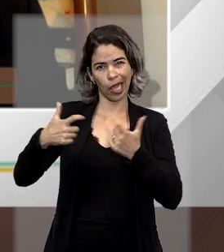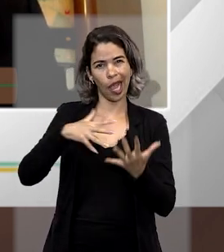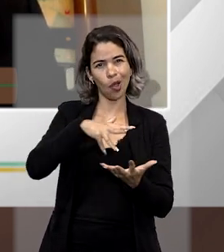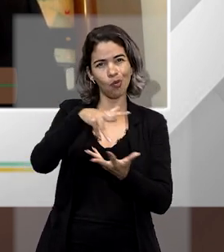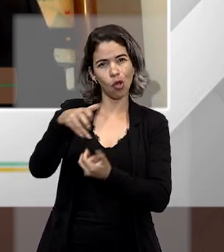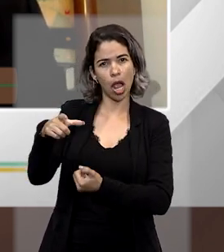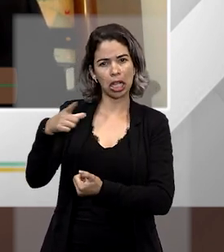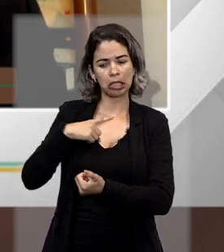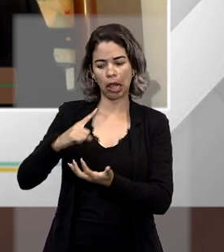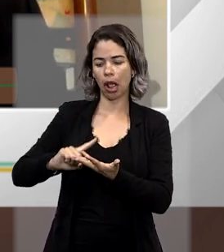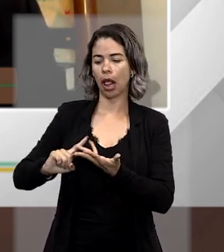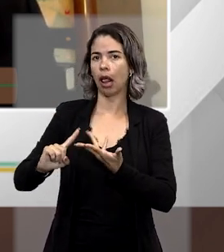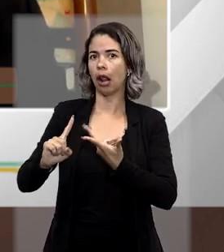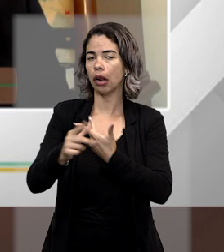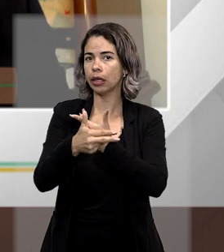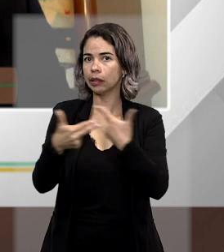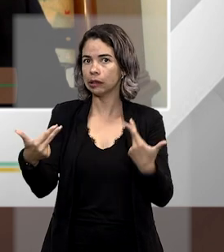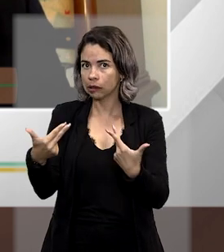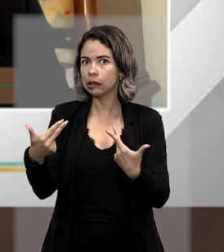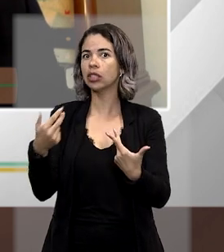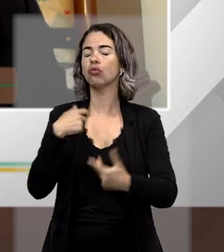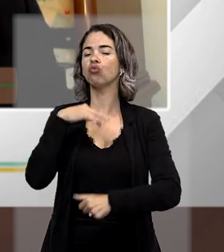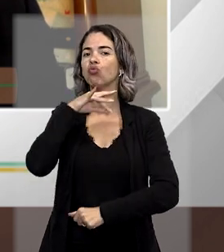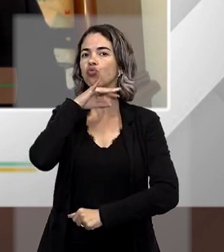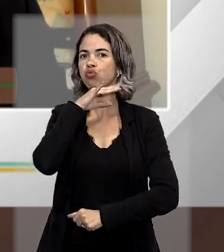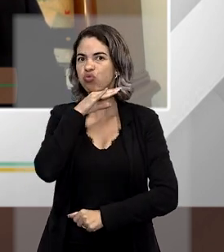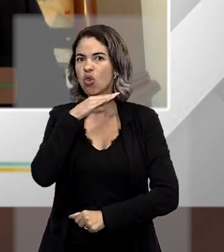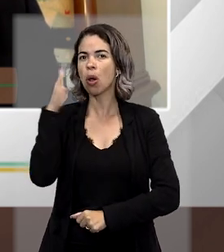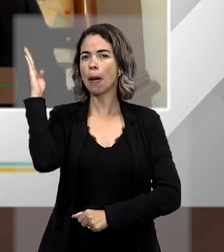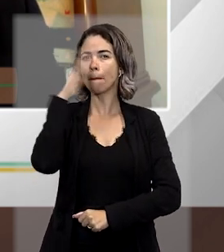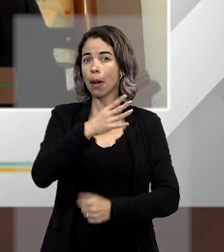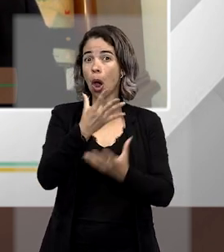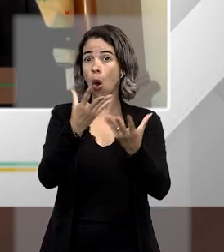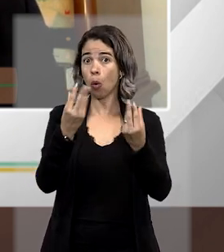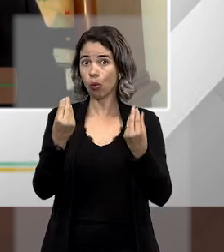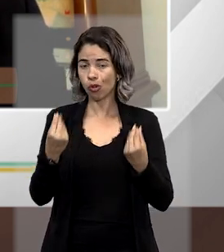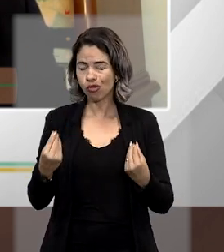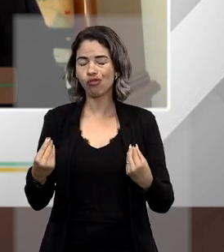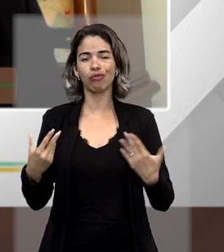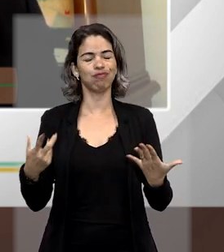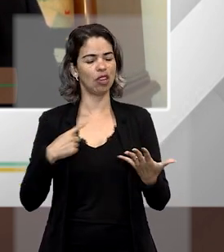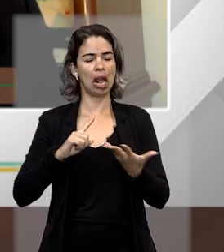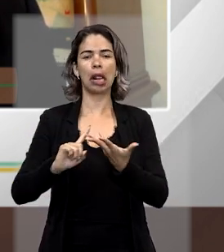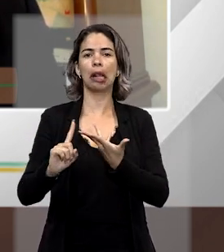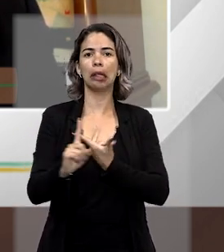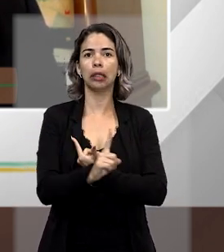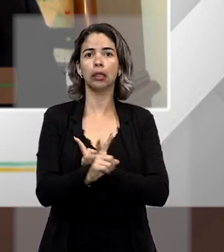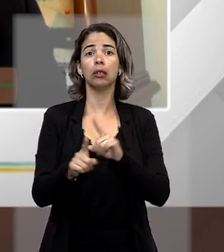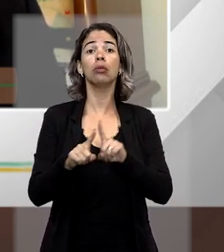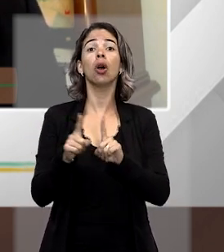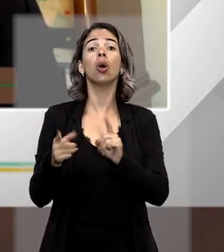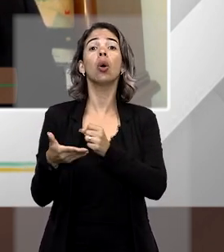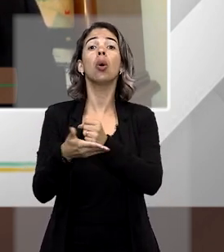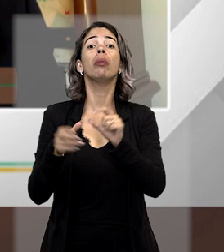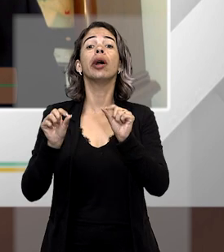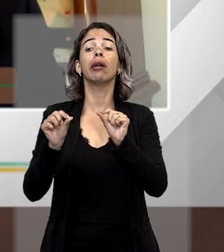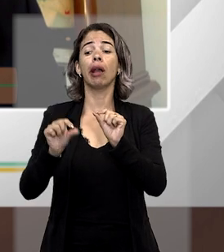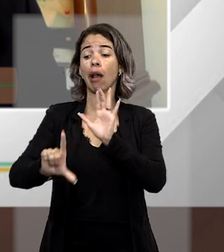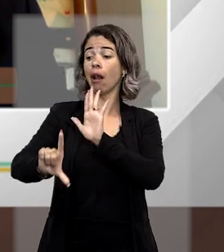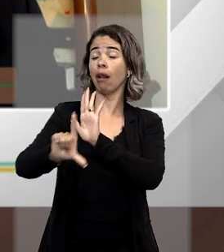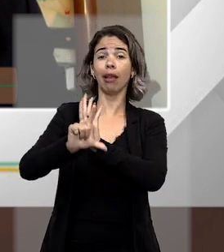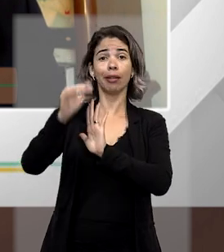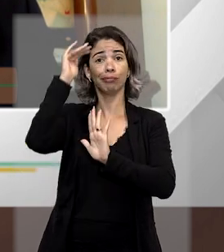uma série de atrocidades, aliás, muito antes da Segunda Guerra, desde a ascensão do nazismo, foi uma série de atrocidades guiada